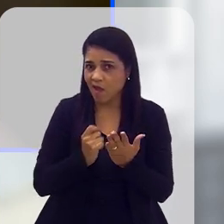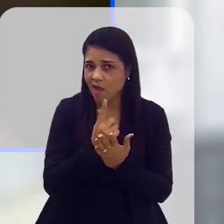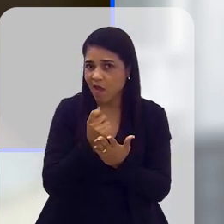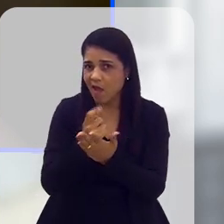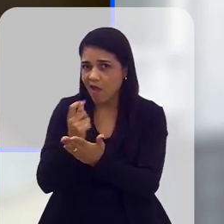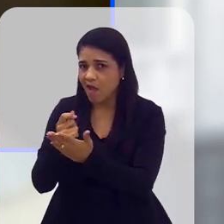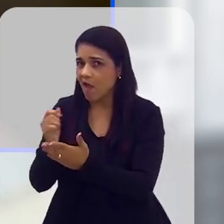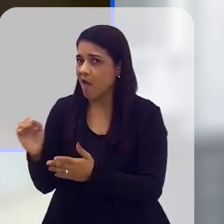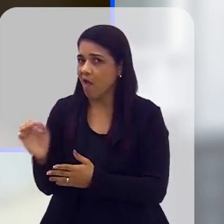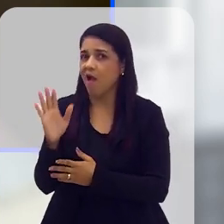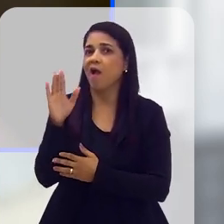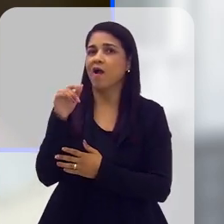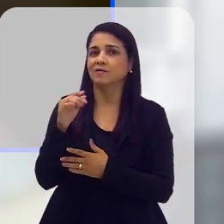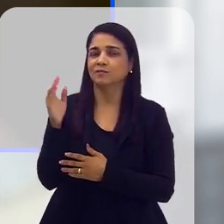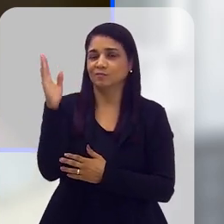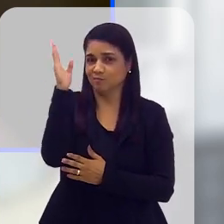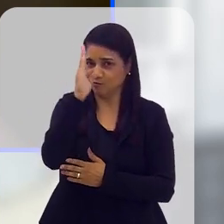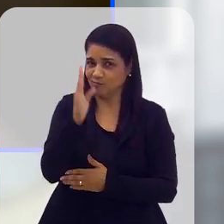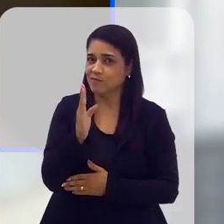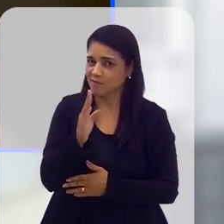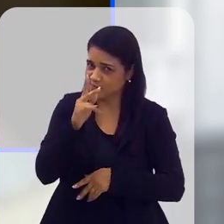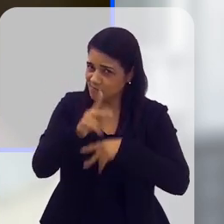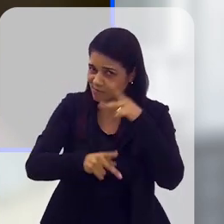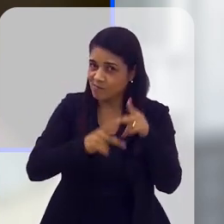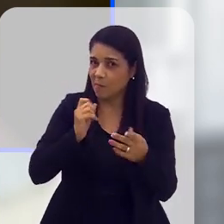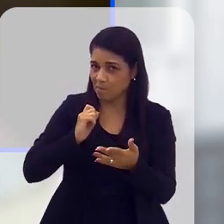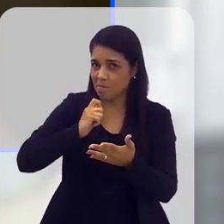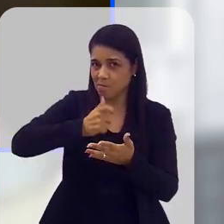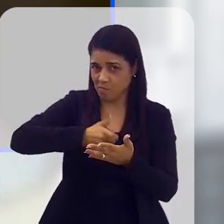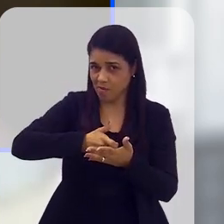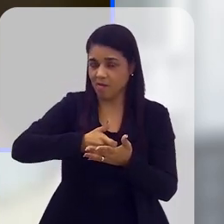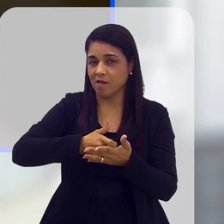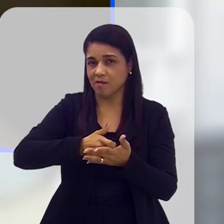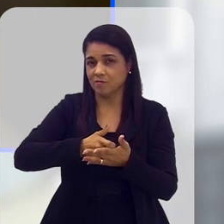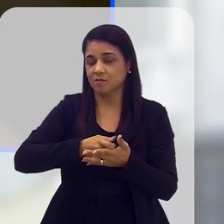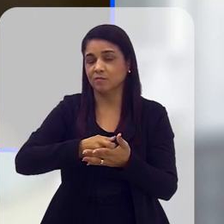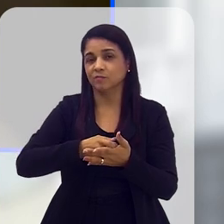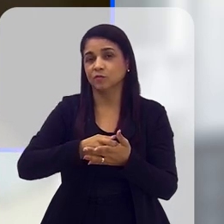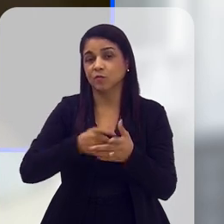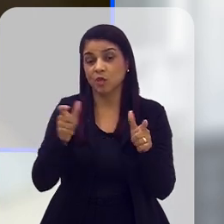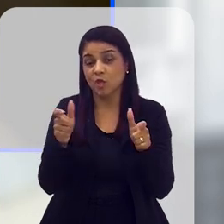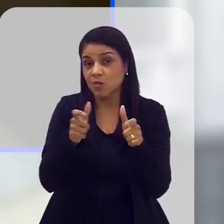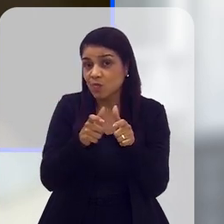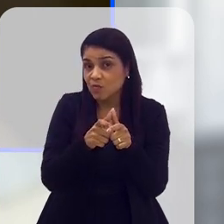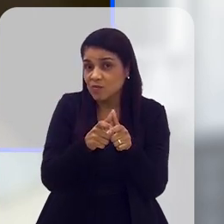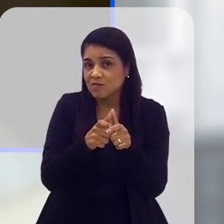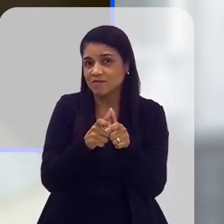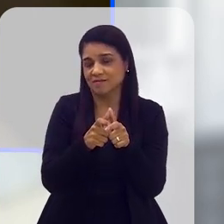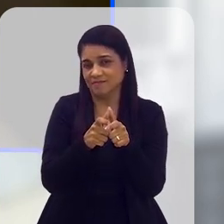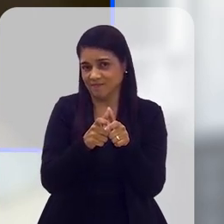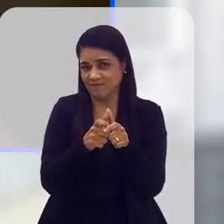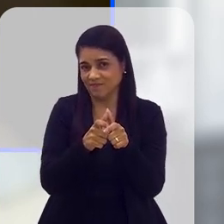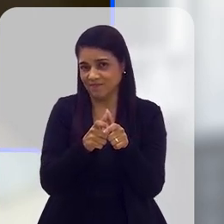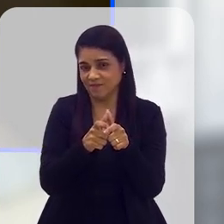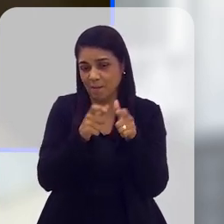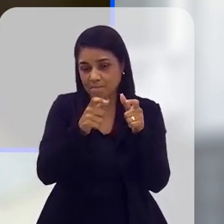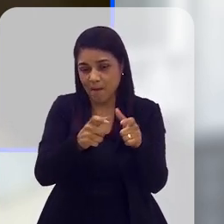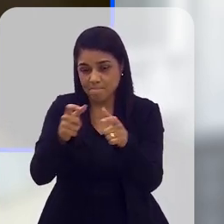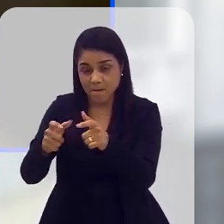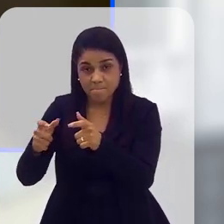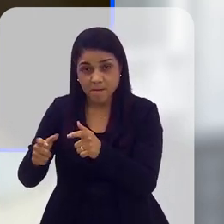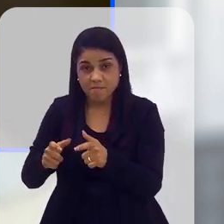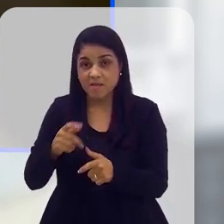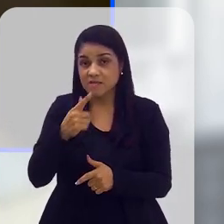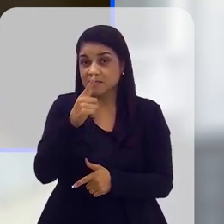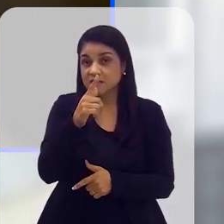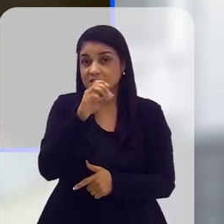alto para a maioria dos brasileiros. Então, os terrenos estão normalmente bastante reduzidos e ocupados quase que